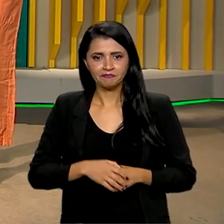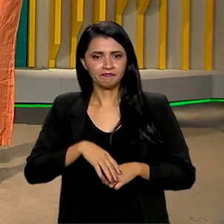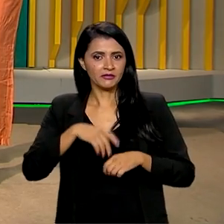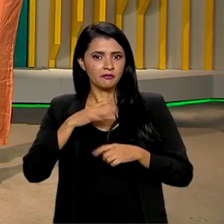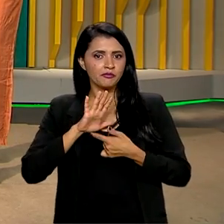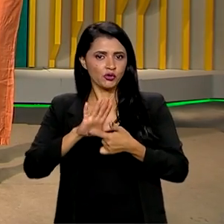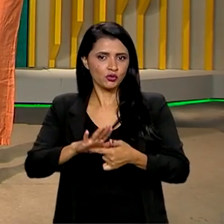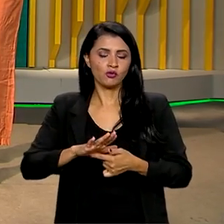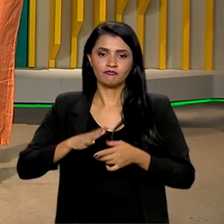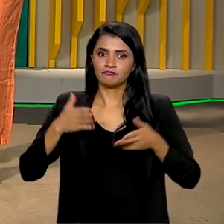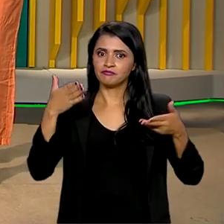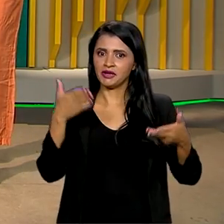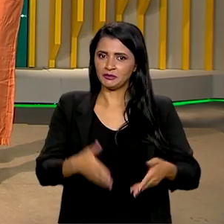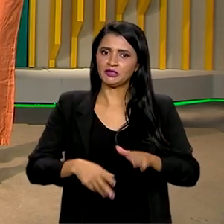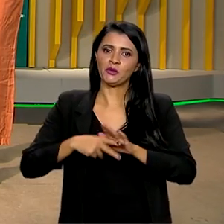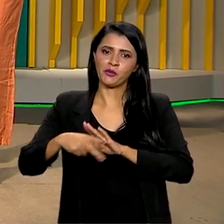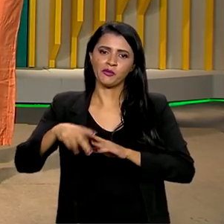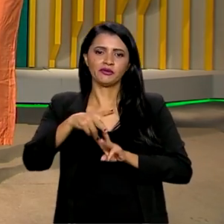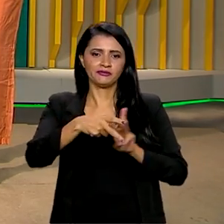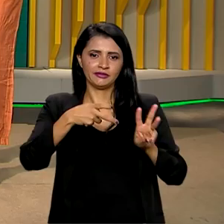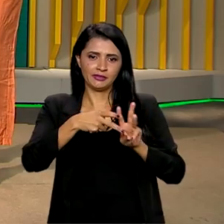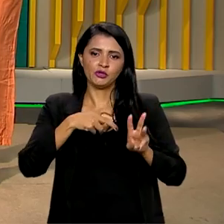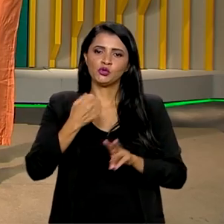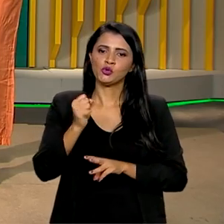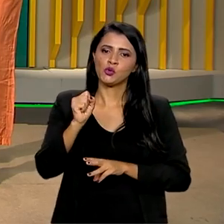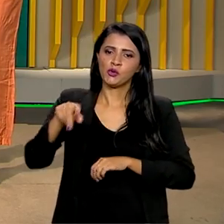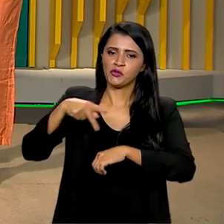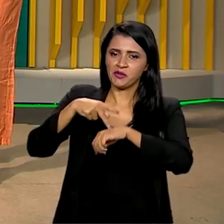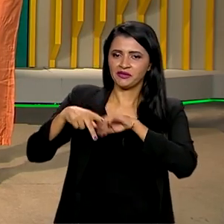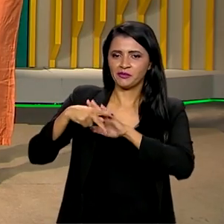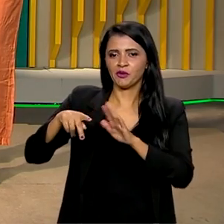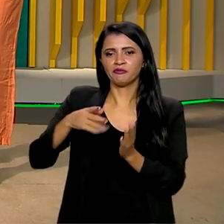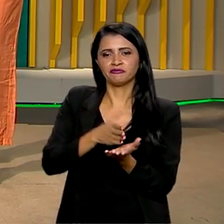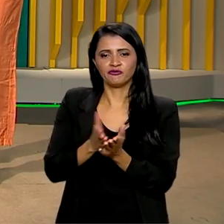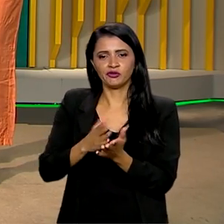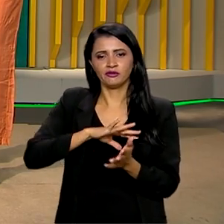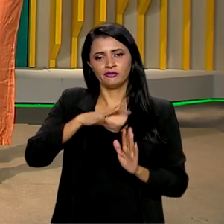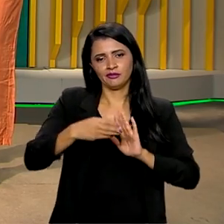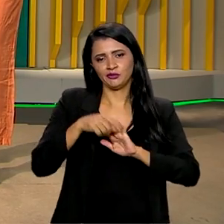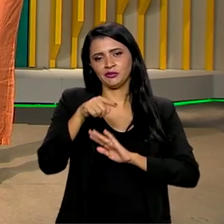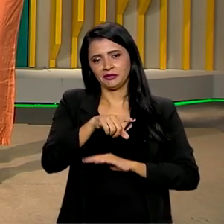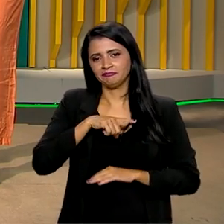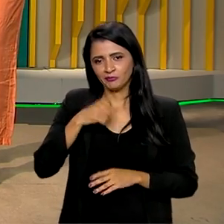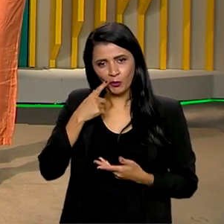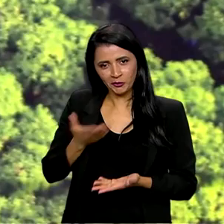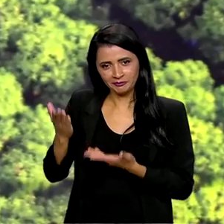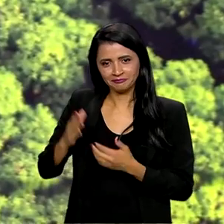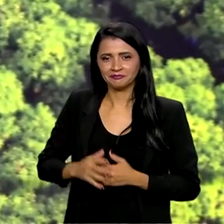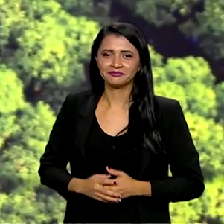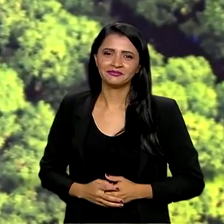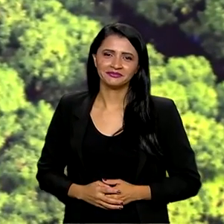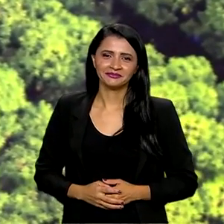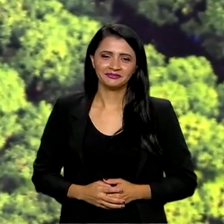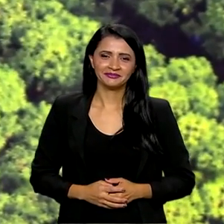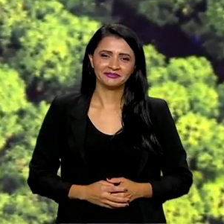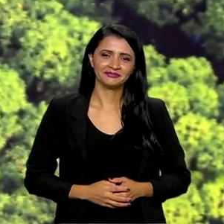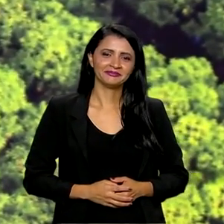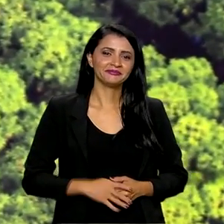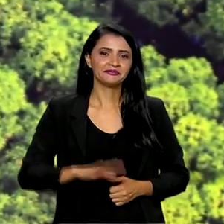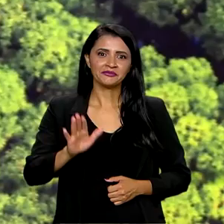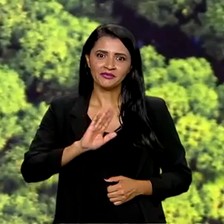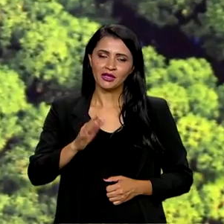a grande participação de indígenas dos oito países amazônicos na Cúpula. Confira. Olá,